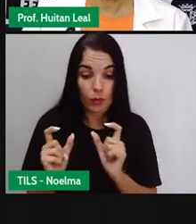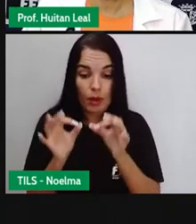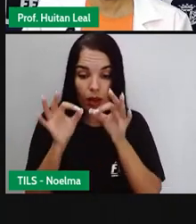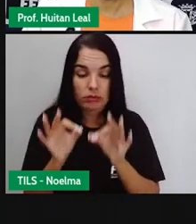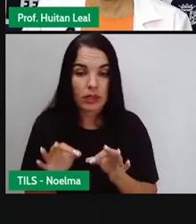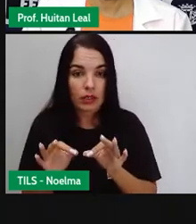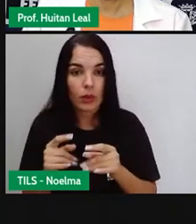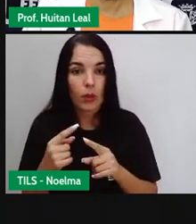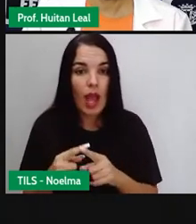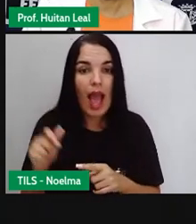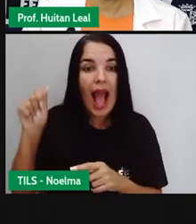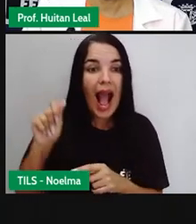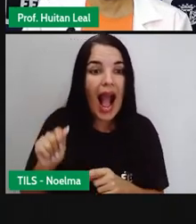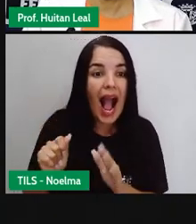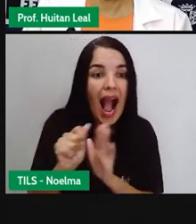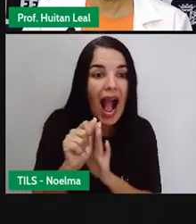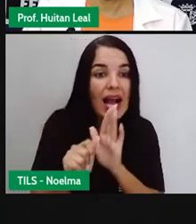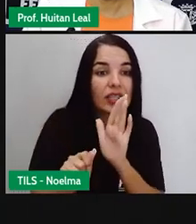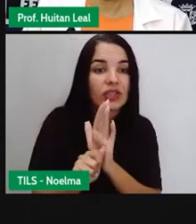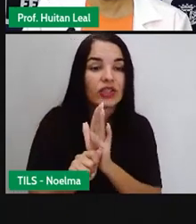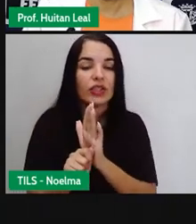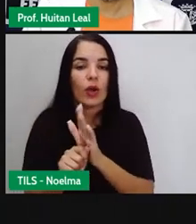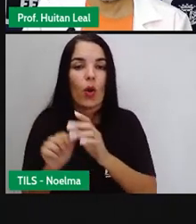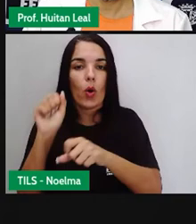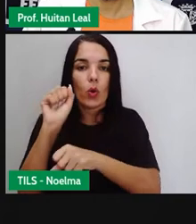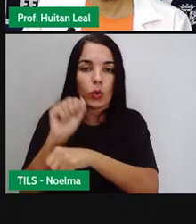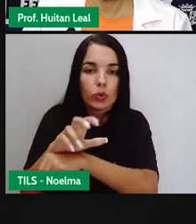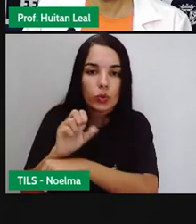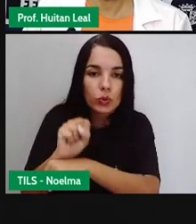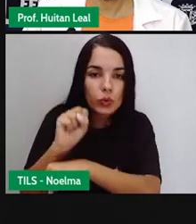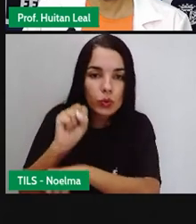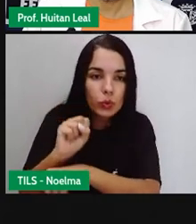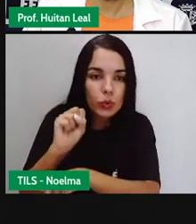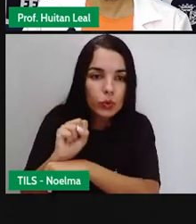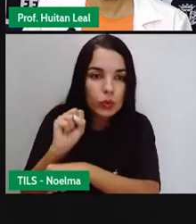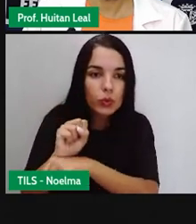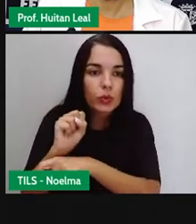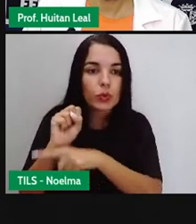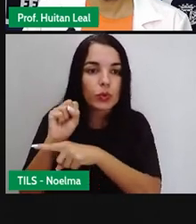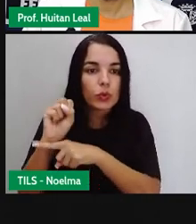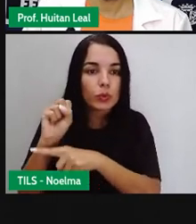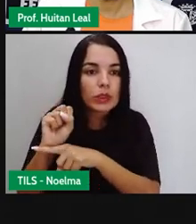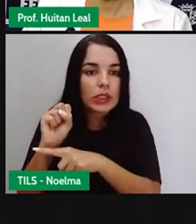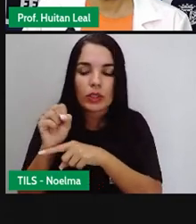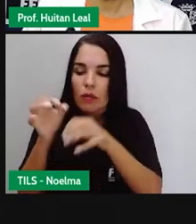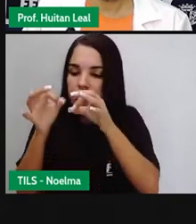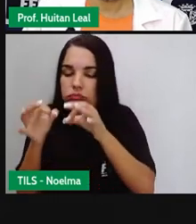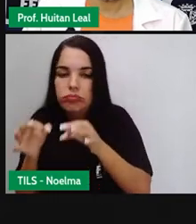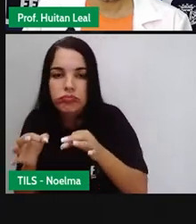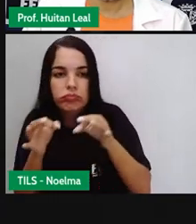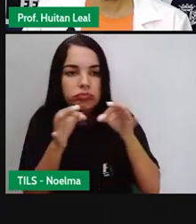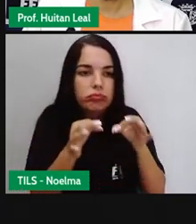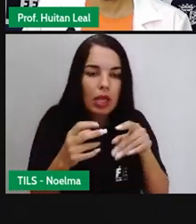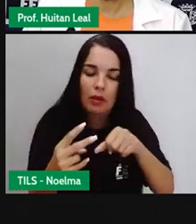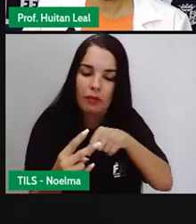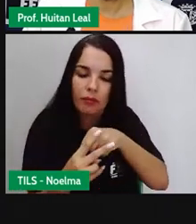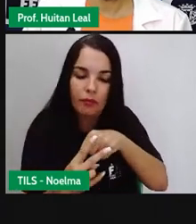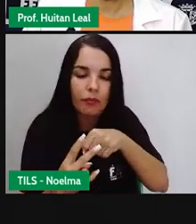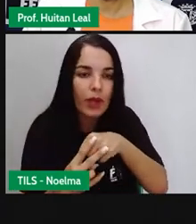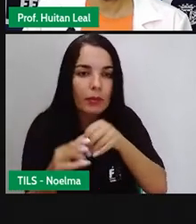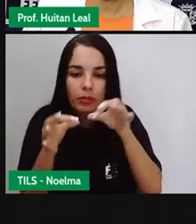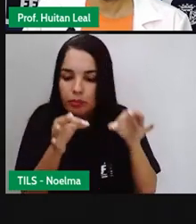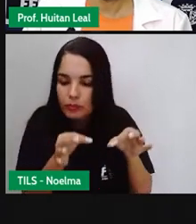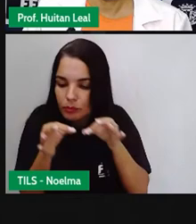Artigo no lugar de artigo, substantivo no seu devido lugar. Então, para que exista ordem,